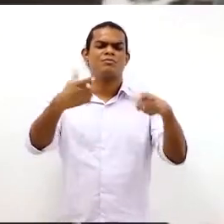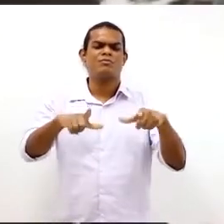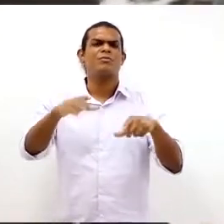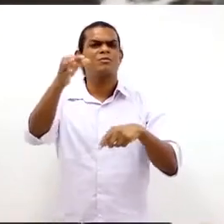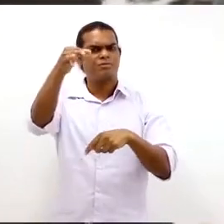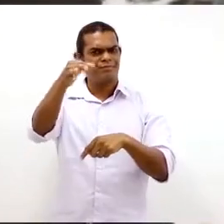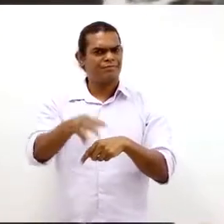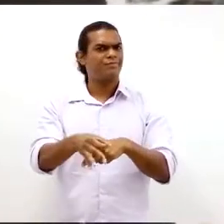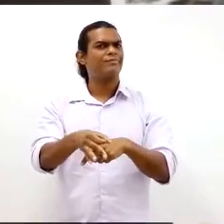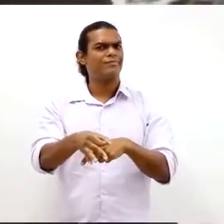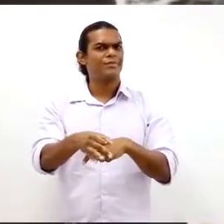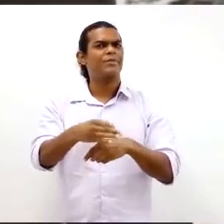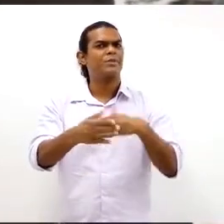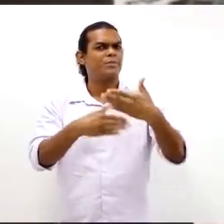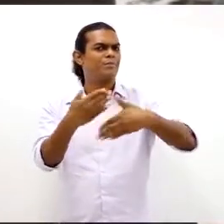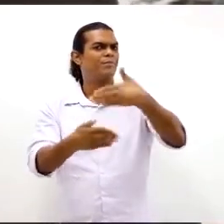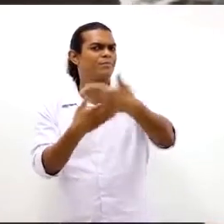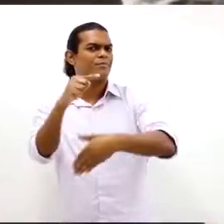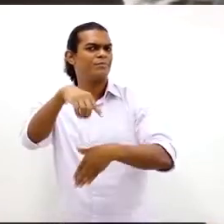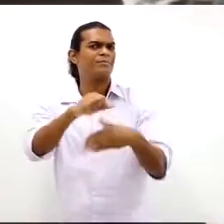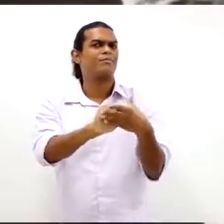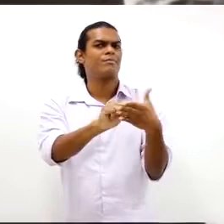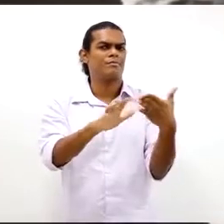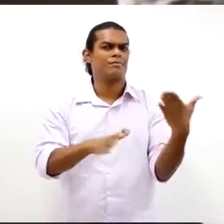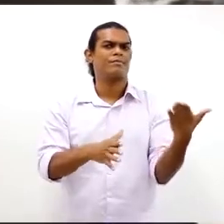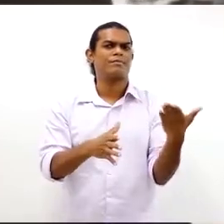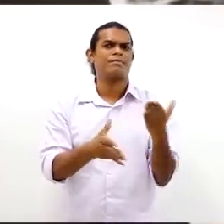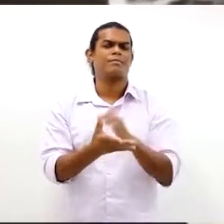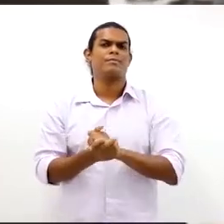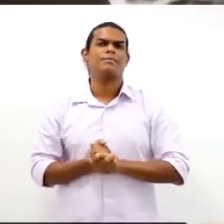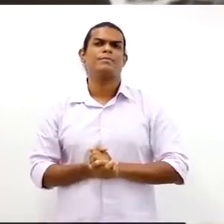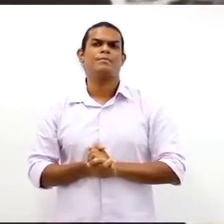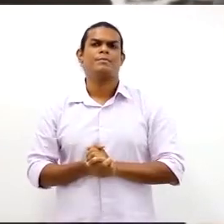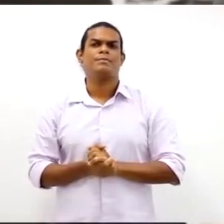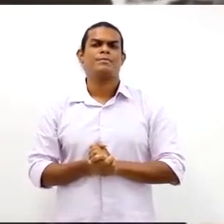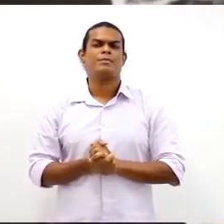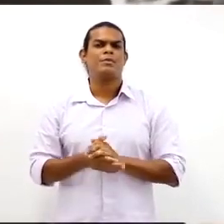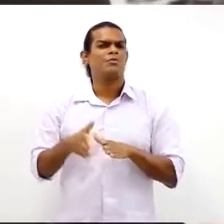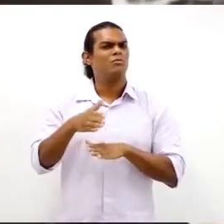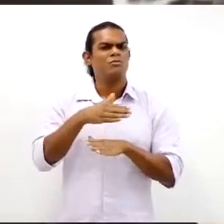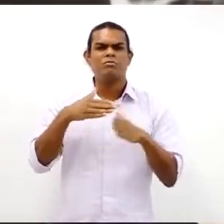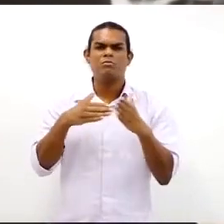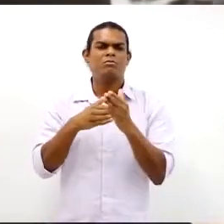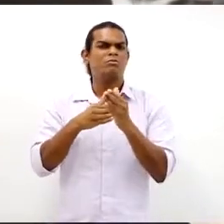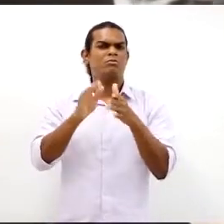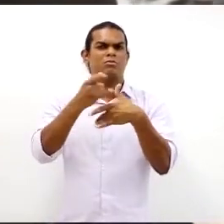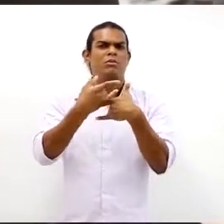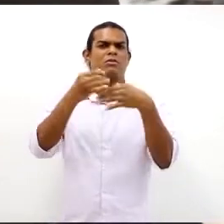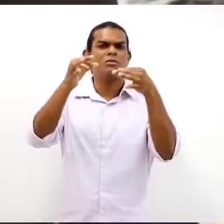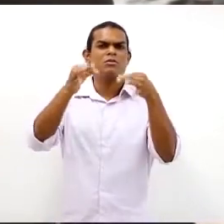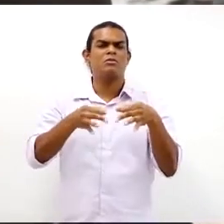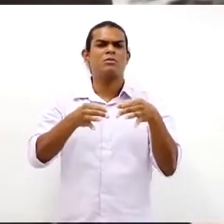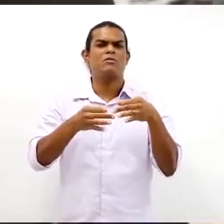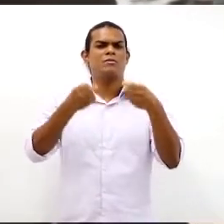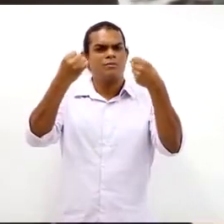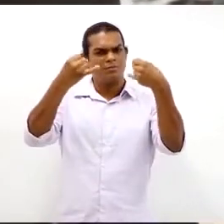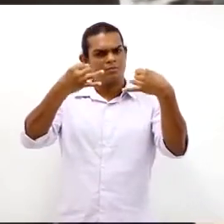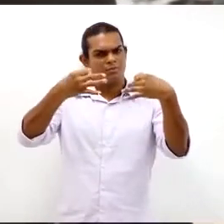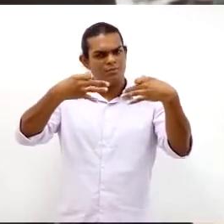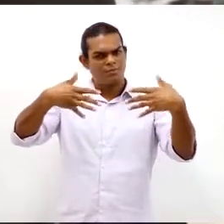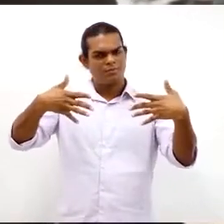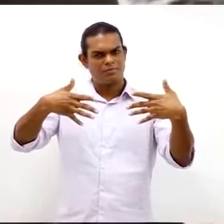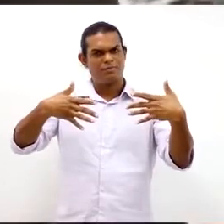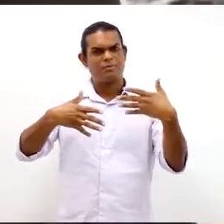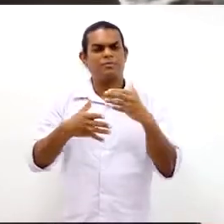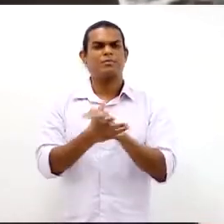o desenvolvimento daquela atividade. Então, isto tudo é que a ergonomia vai se preocupar, tanto com o espaço físico, com o nível de ruído,